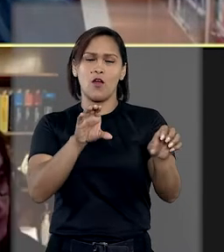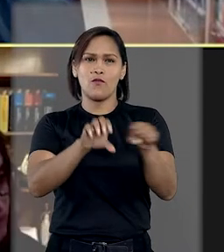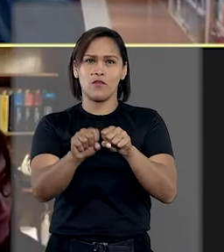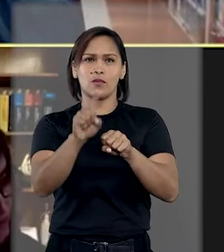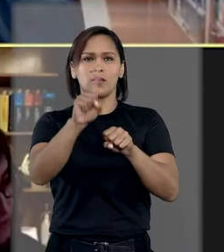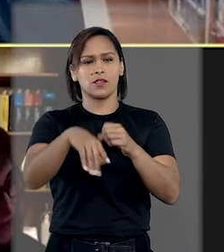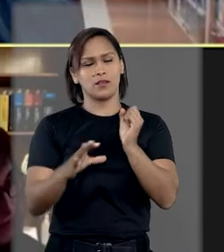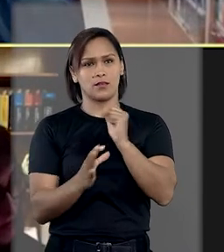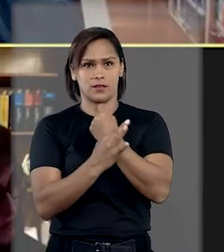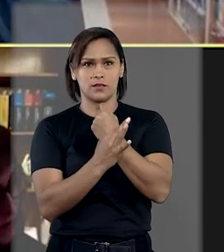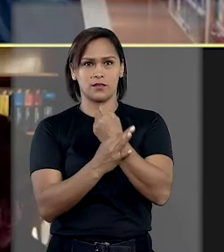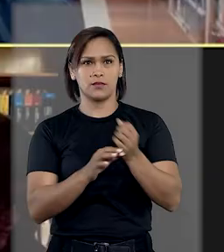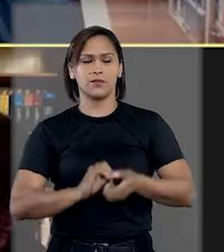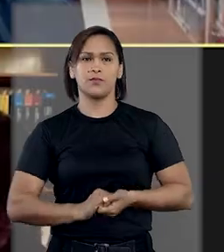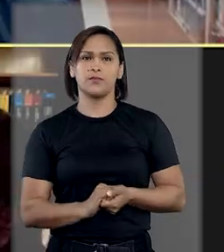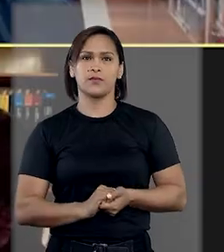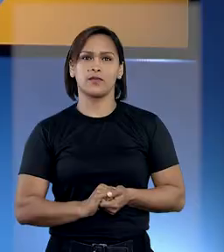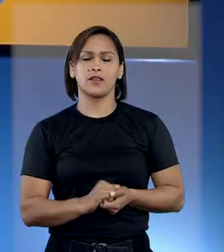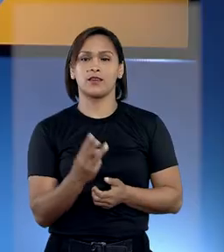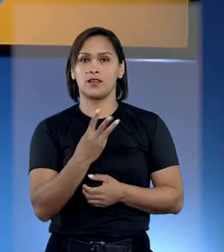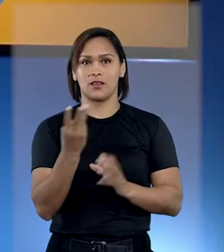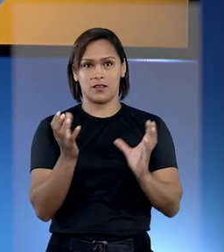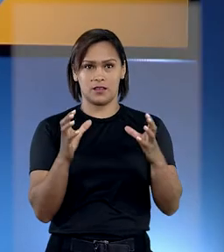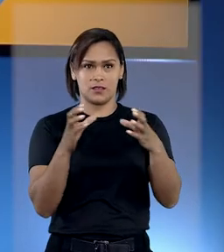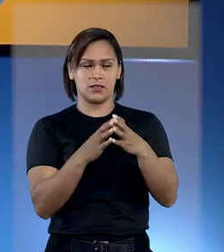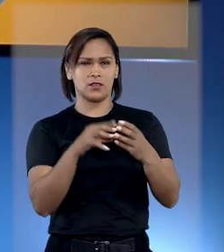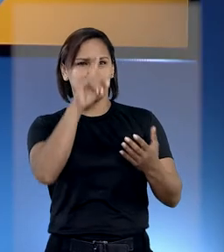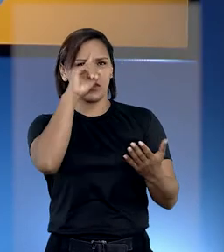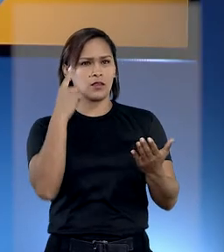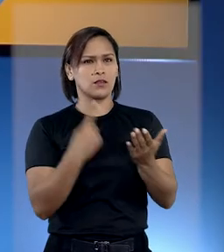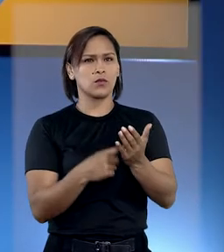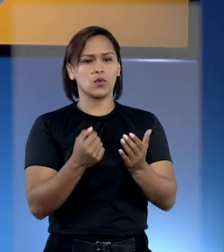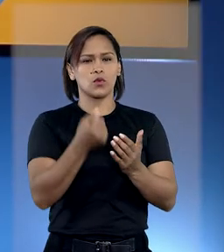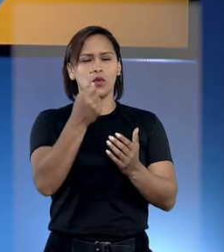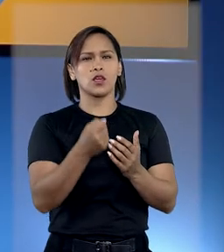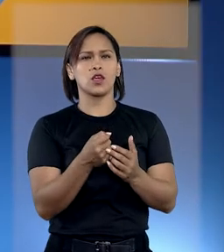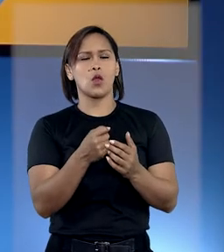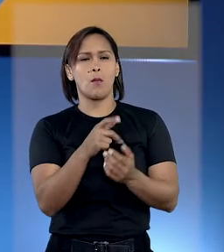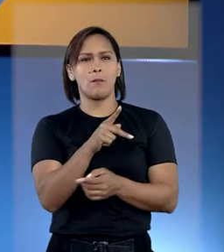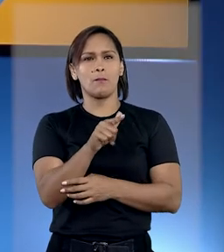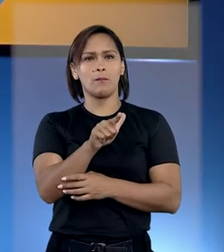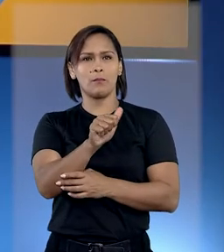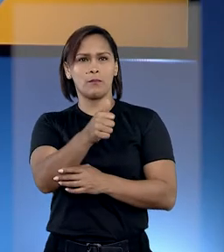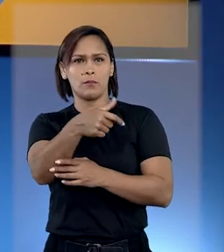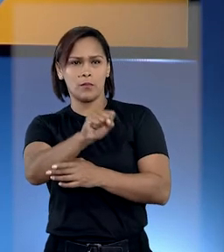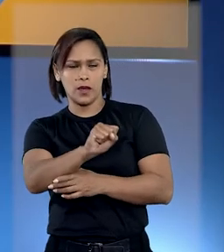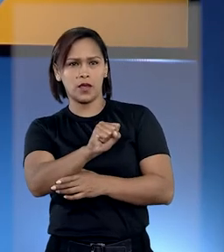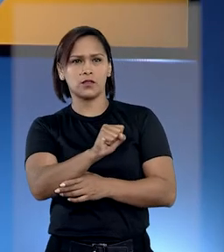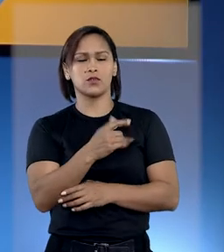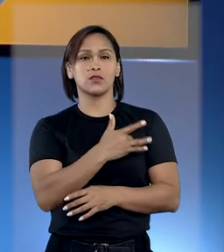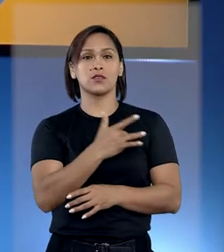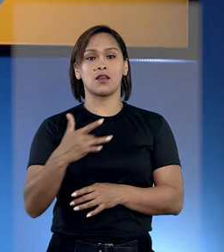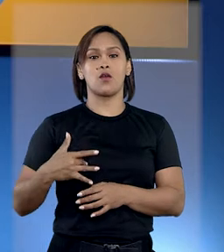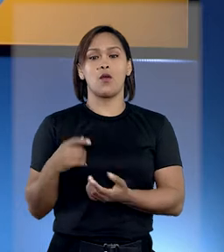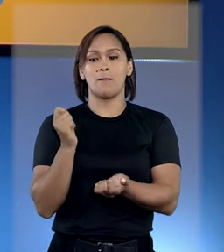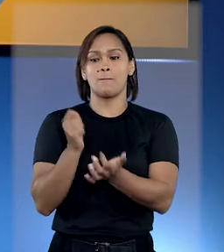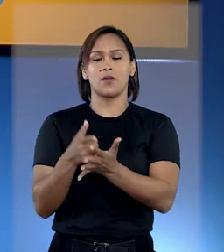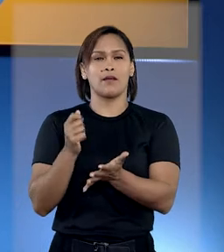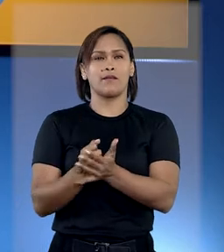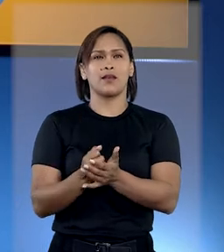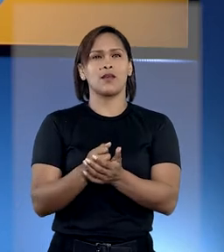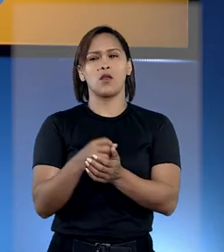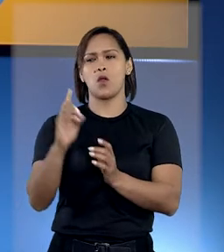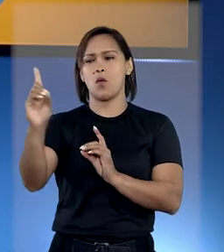termos de formalidade e garantia. E a terceira turma determinou que um plano de saúde indenize paciente por